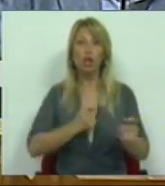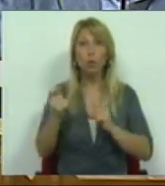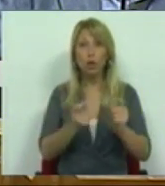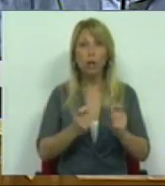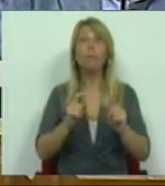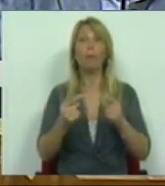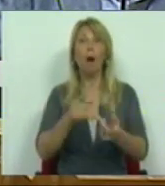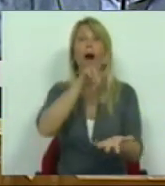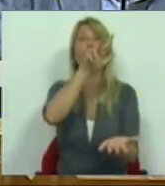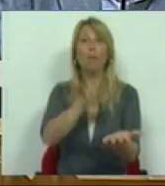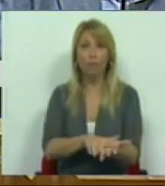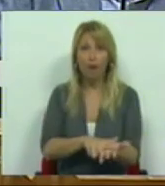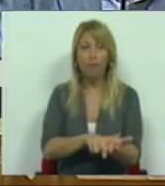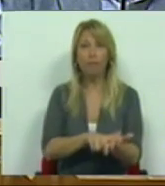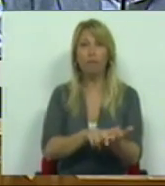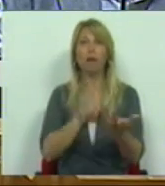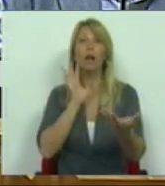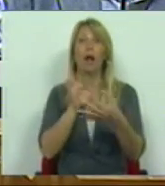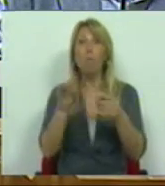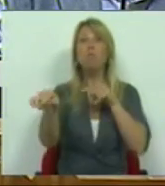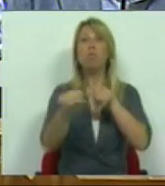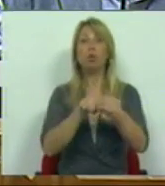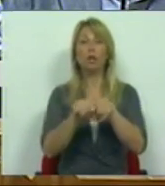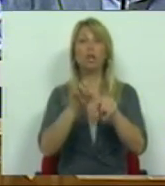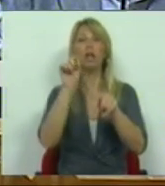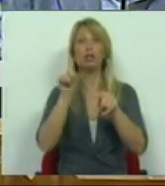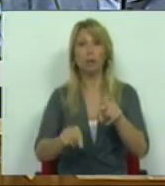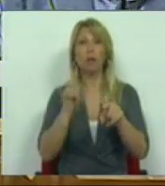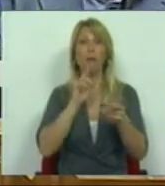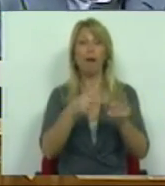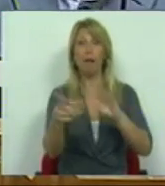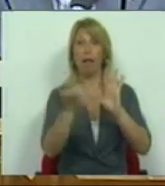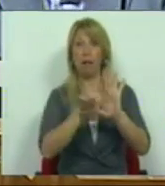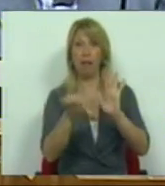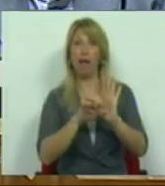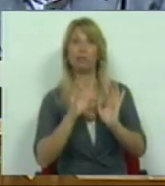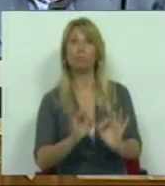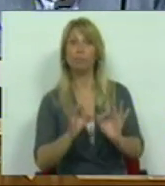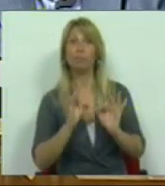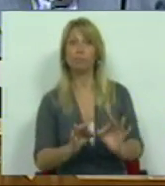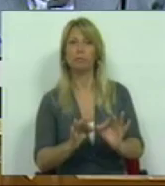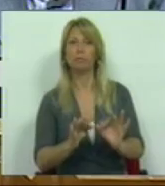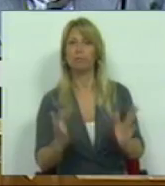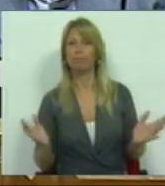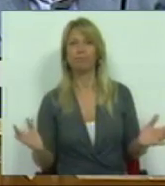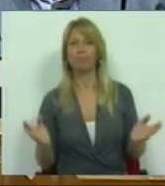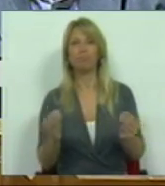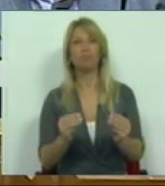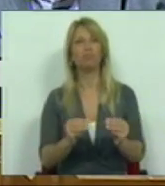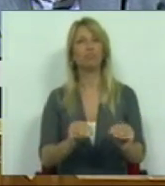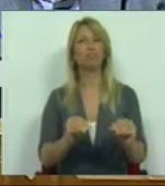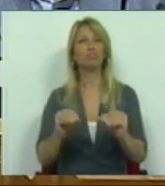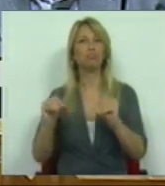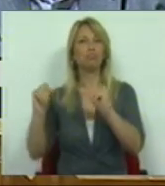políticas e alterações legislativas concretas, cai a máscara sucessivamente,